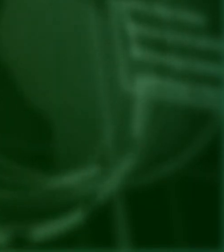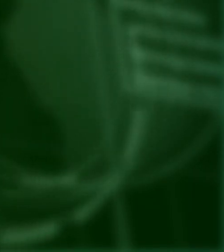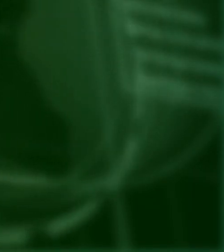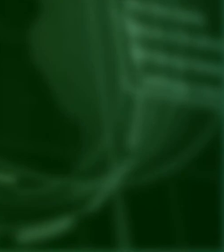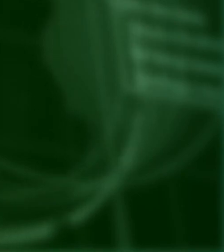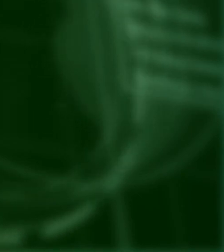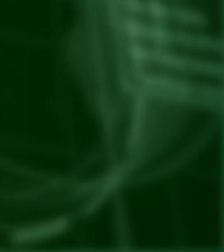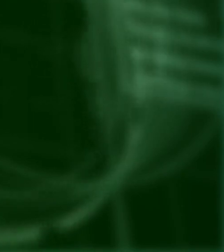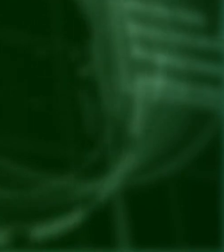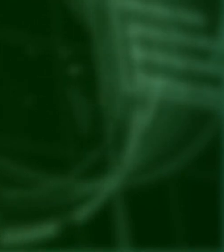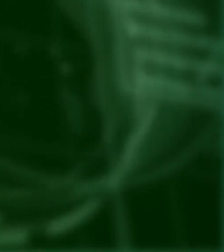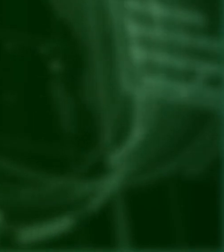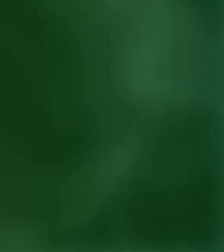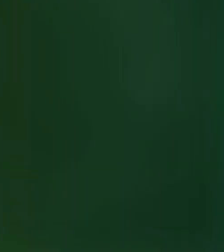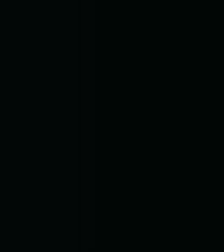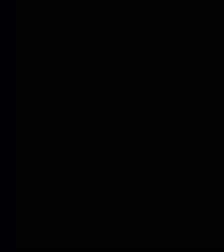ita .